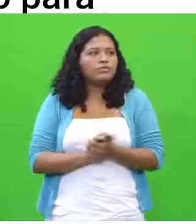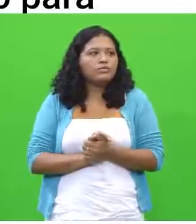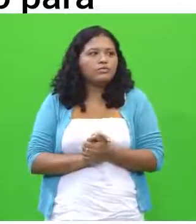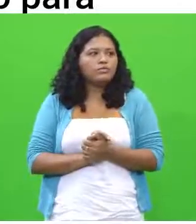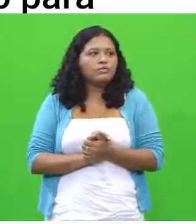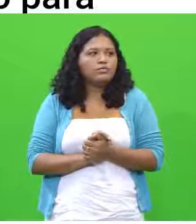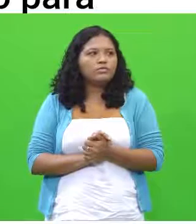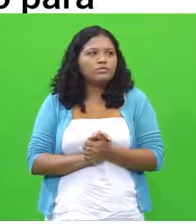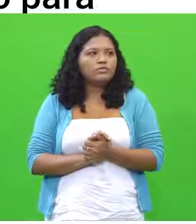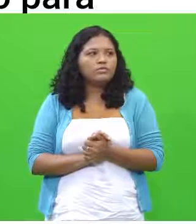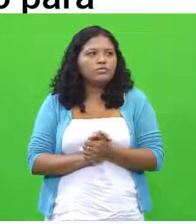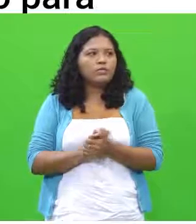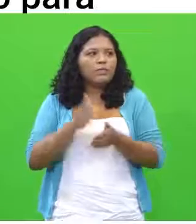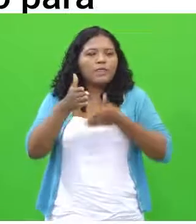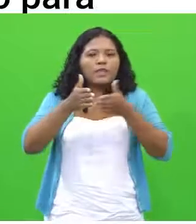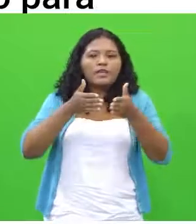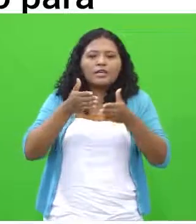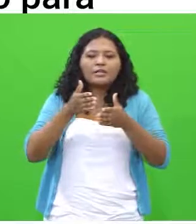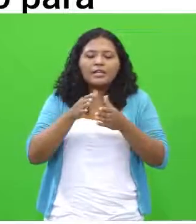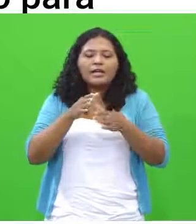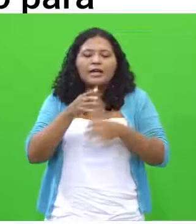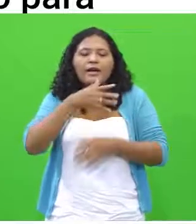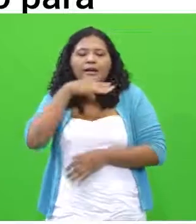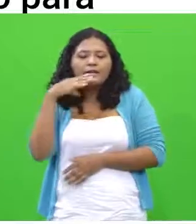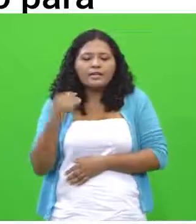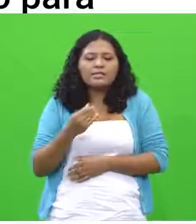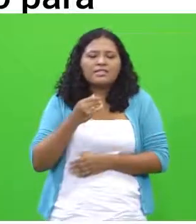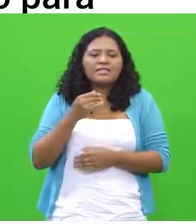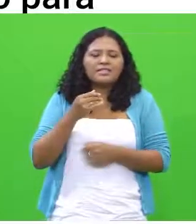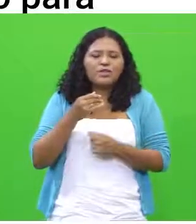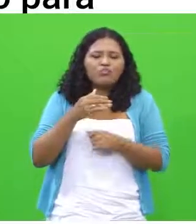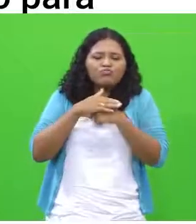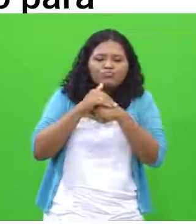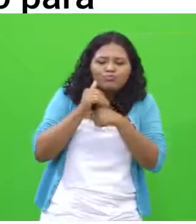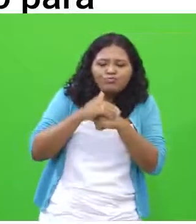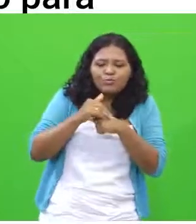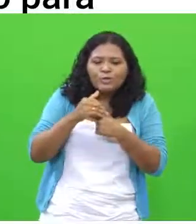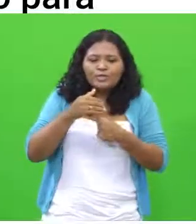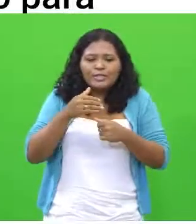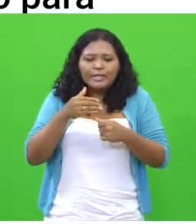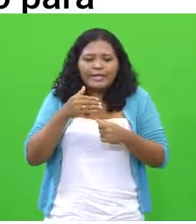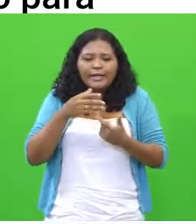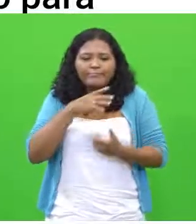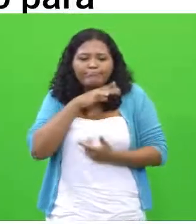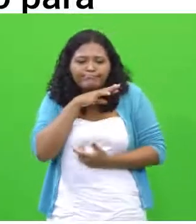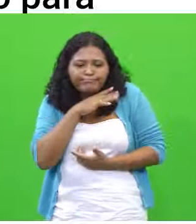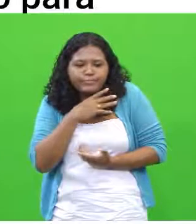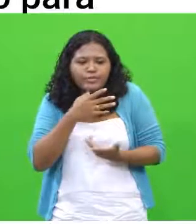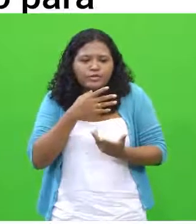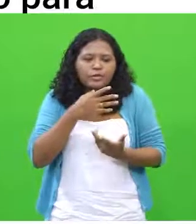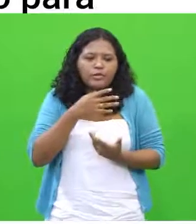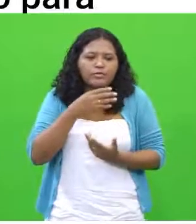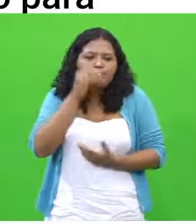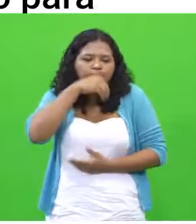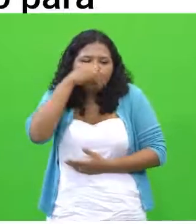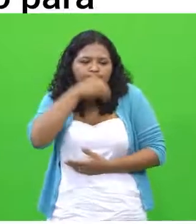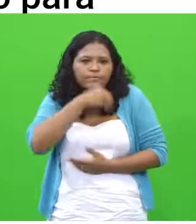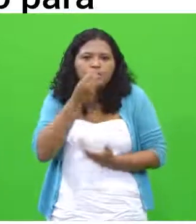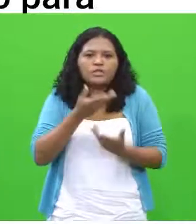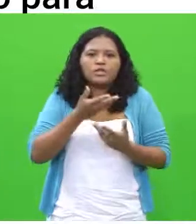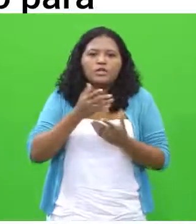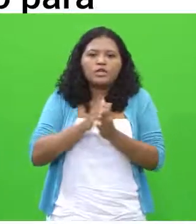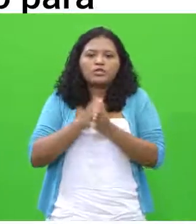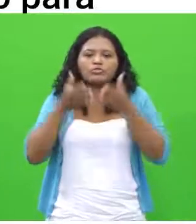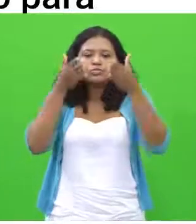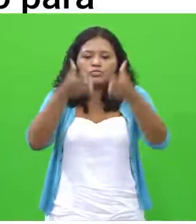em relação à questão da criança, da criança ser frágil, ser vulnerável à influência dessa propaganda que está